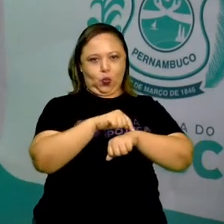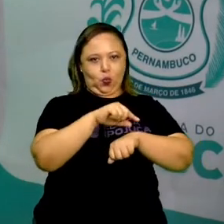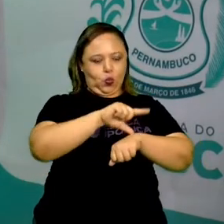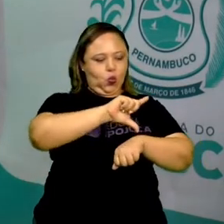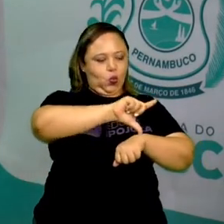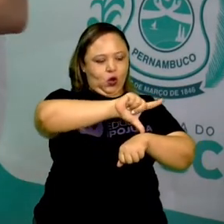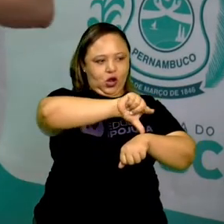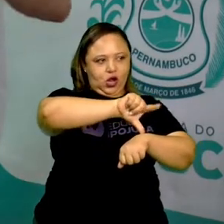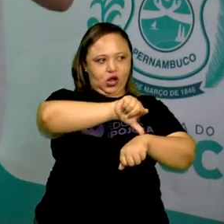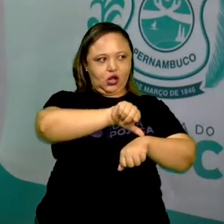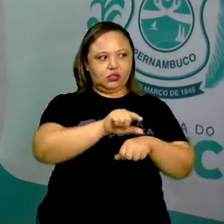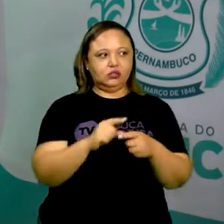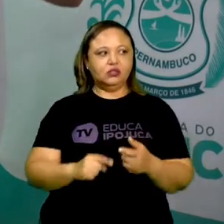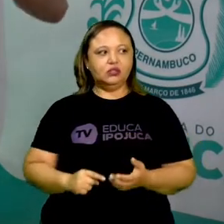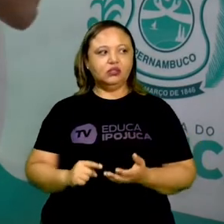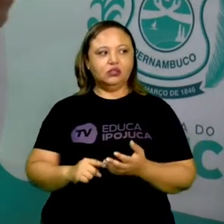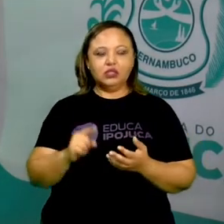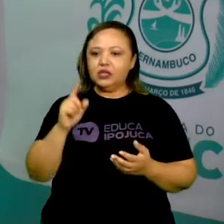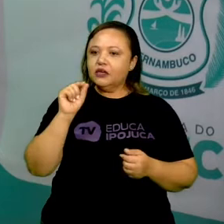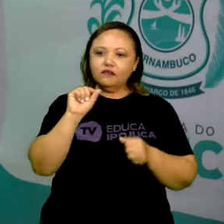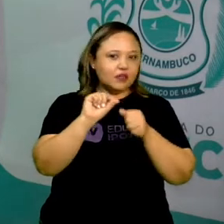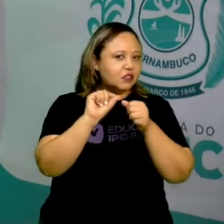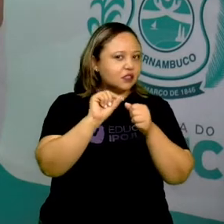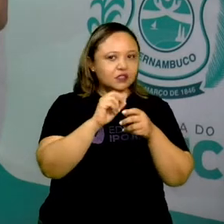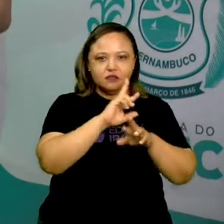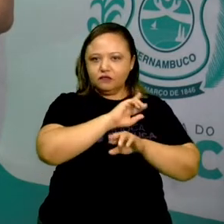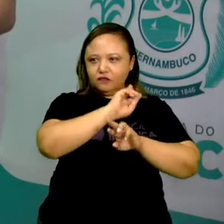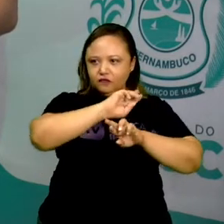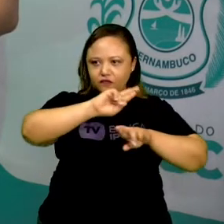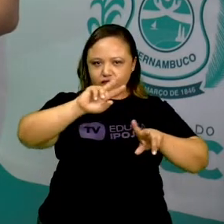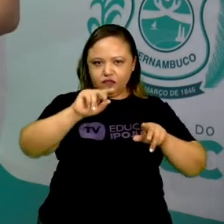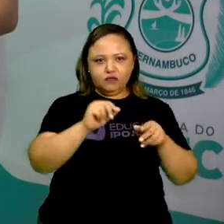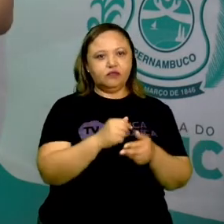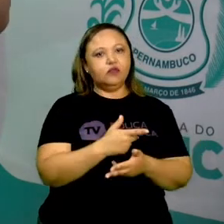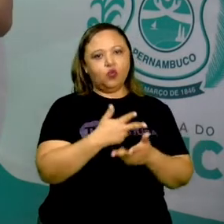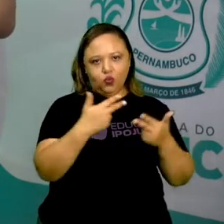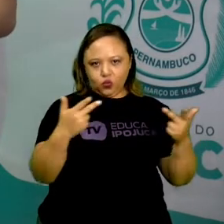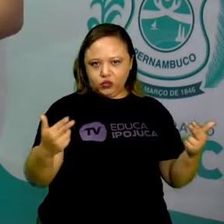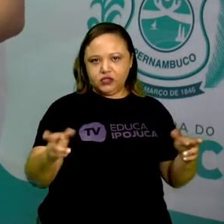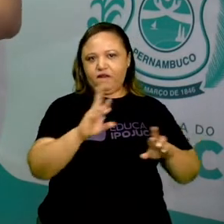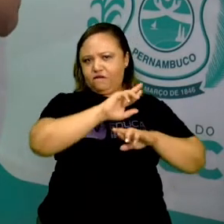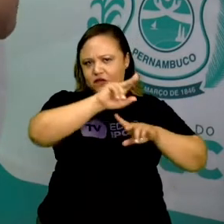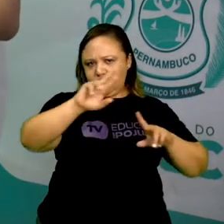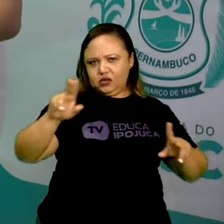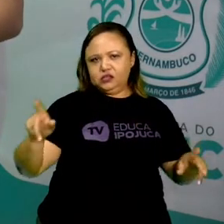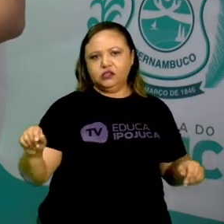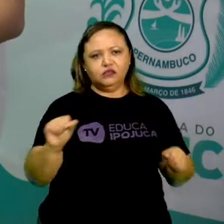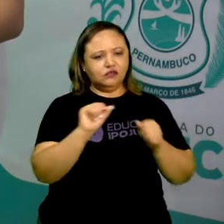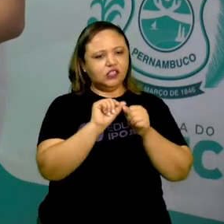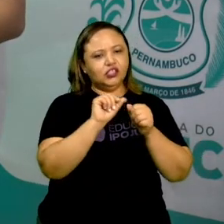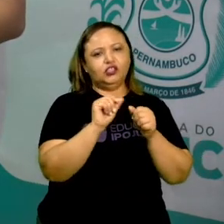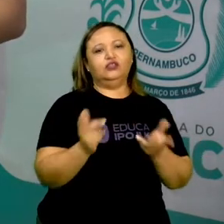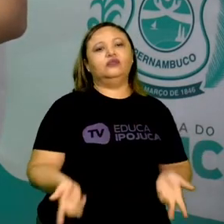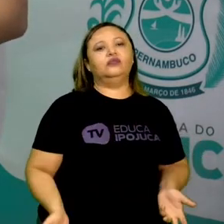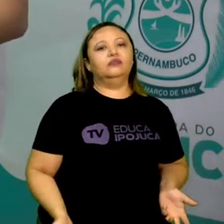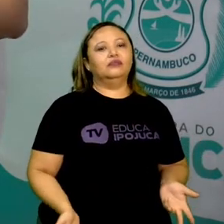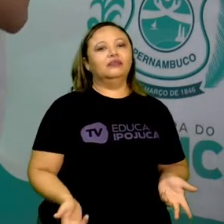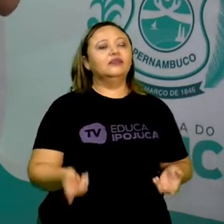pessoas marcando, percebendo e executando diversas situações. Por que será mesmo que a gente faz?